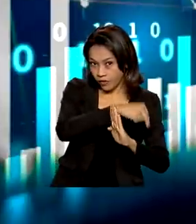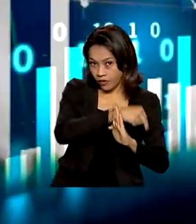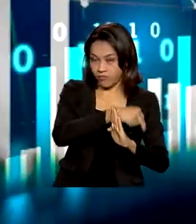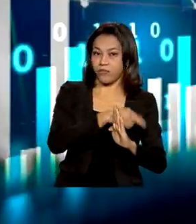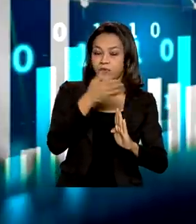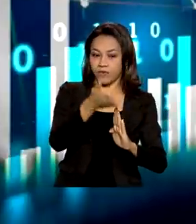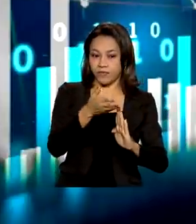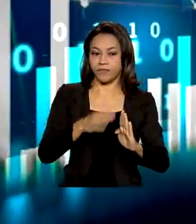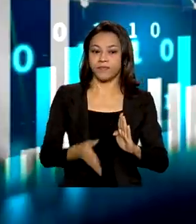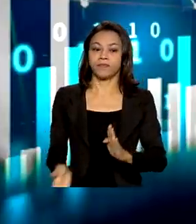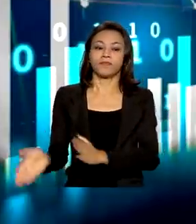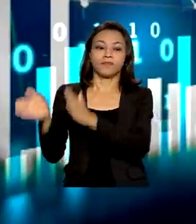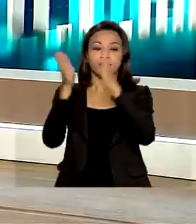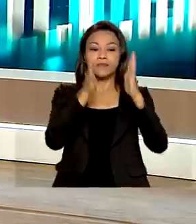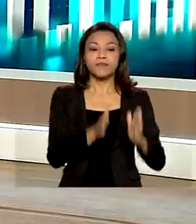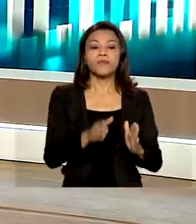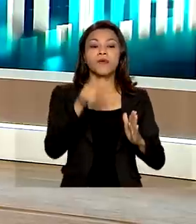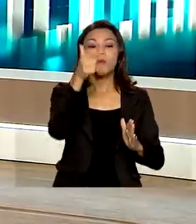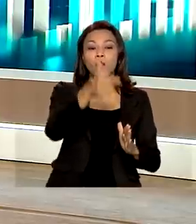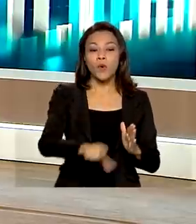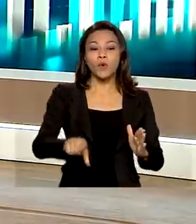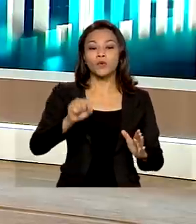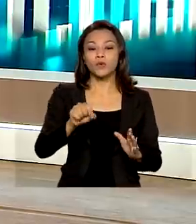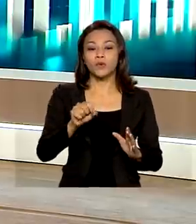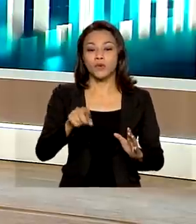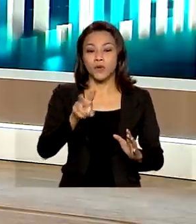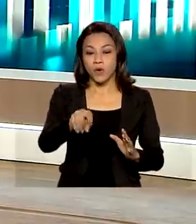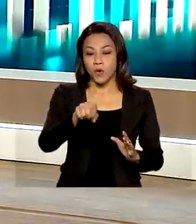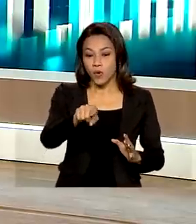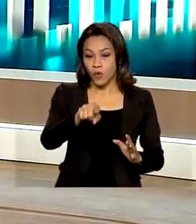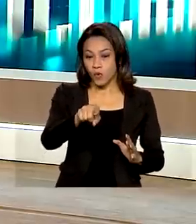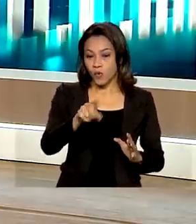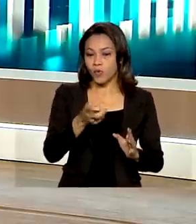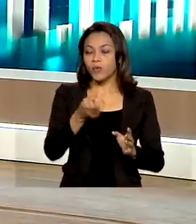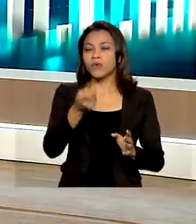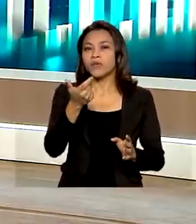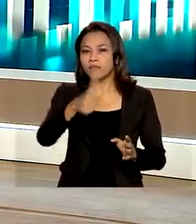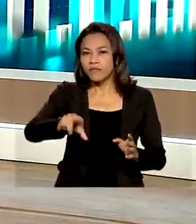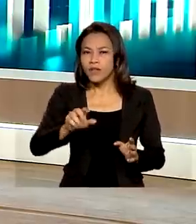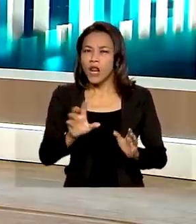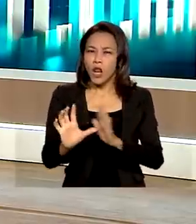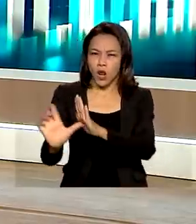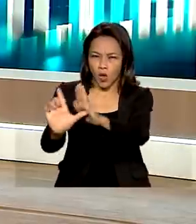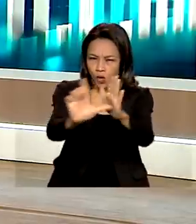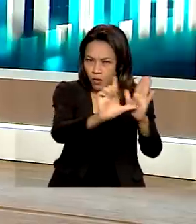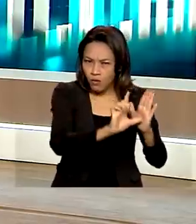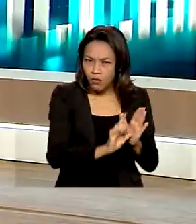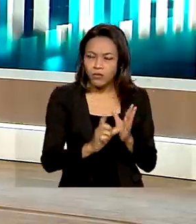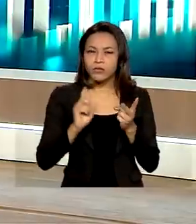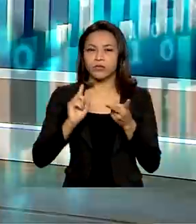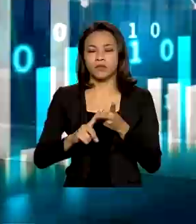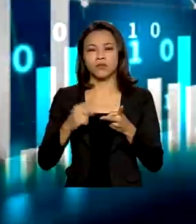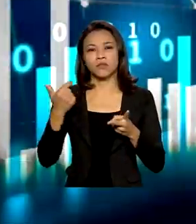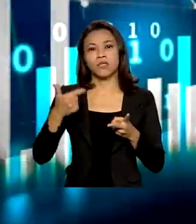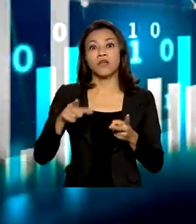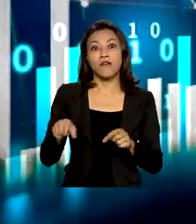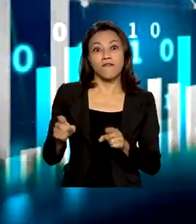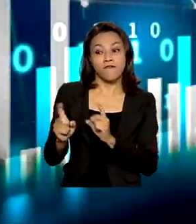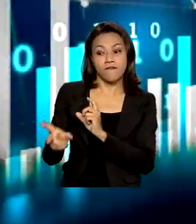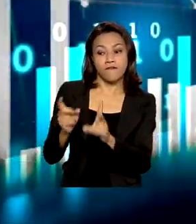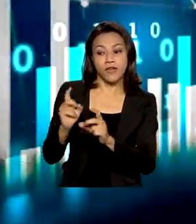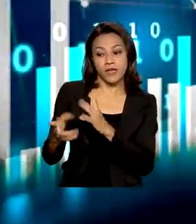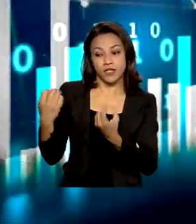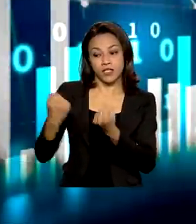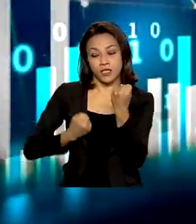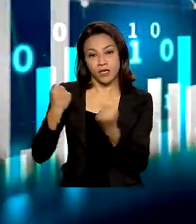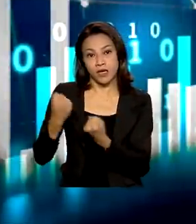comércio de varejo. Já o chamado varejo ampliado, que inclui, além das lojas, também vendas de veículos,